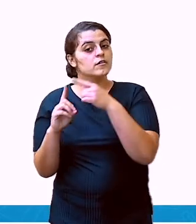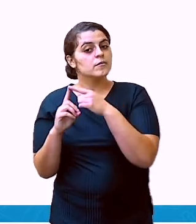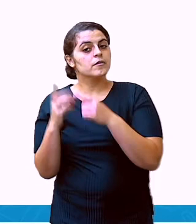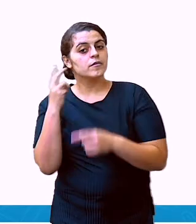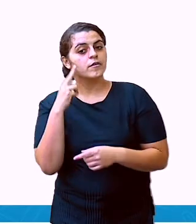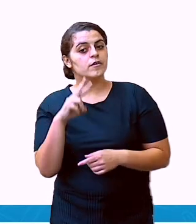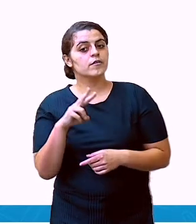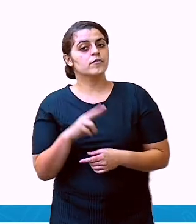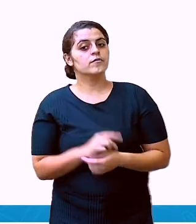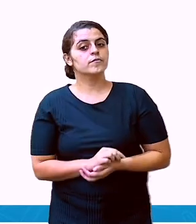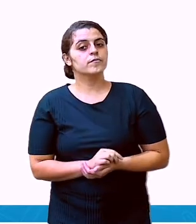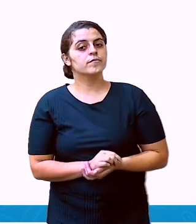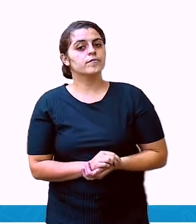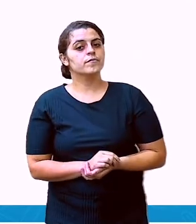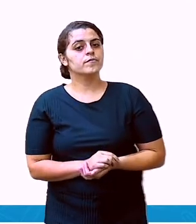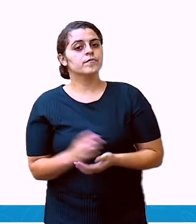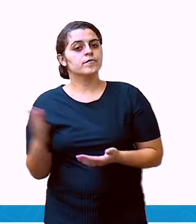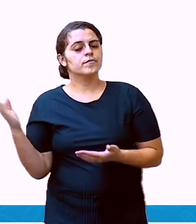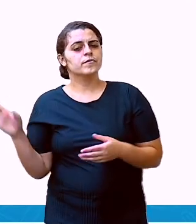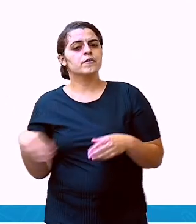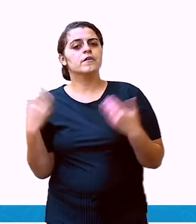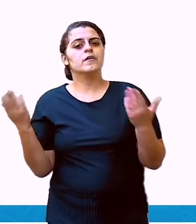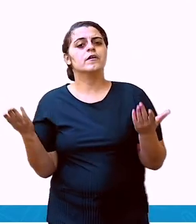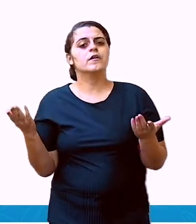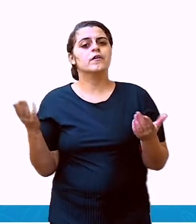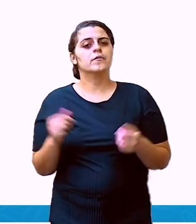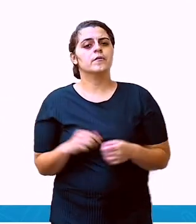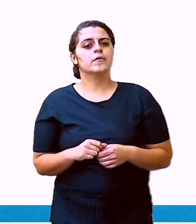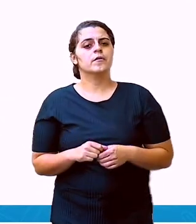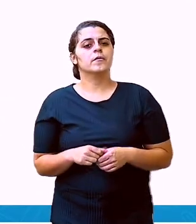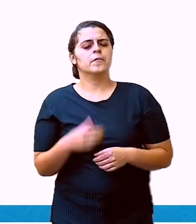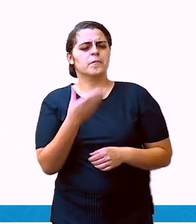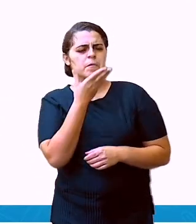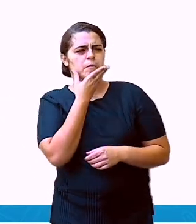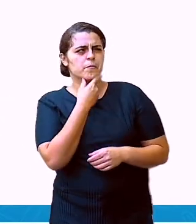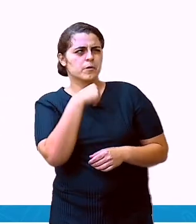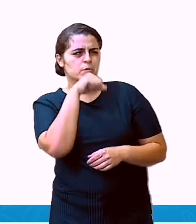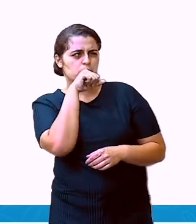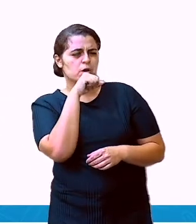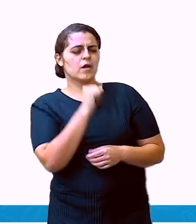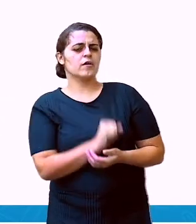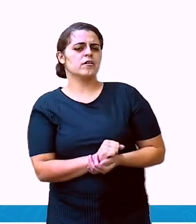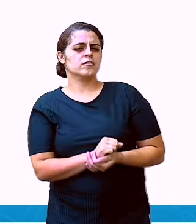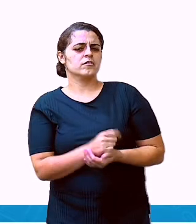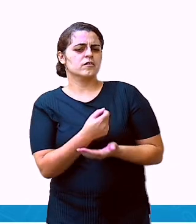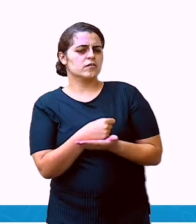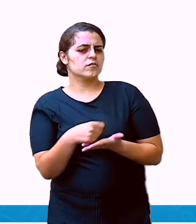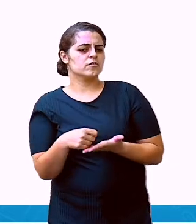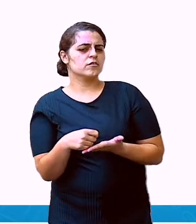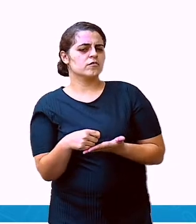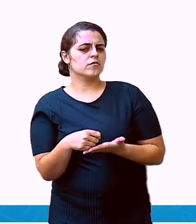pergunta. Para quem foi escrito esse bilhete? Será que foi para os pais?